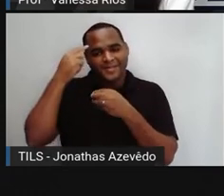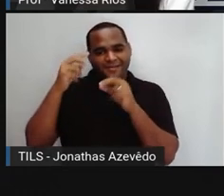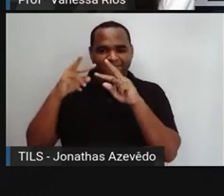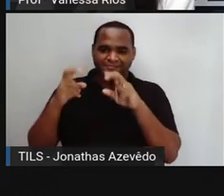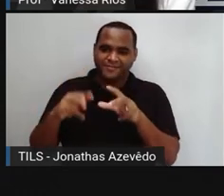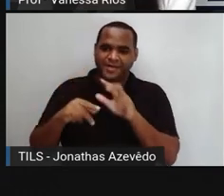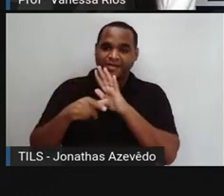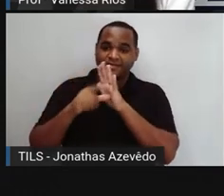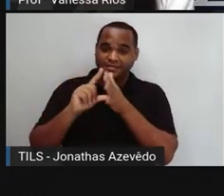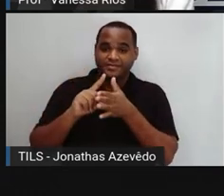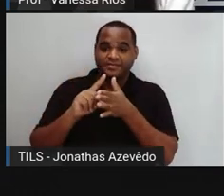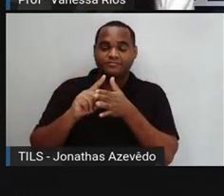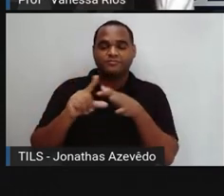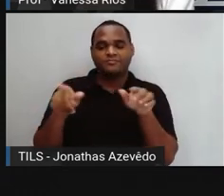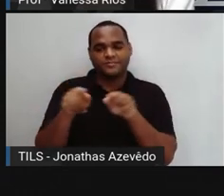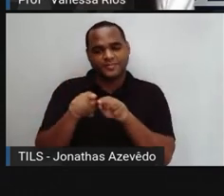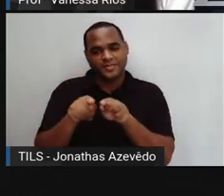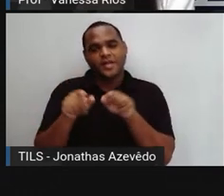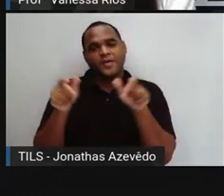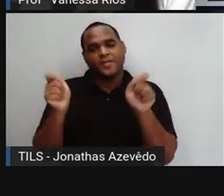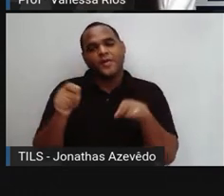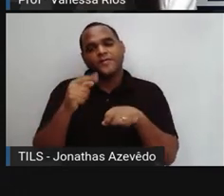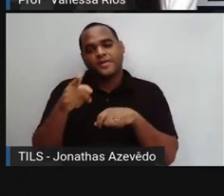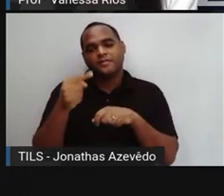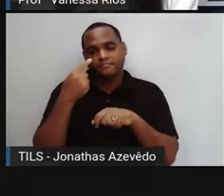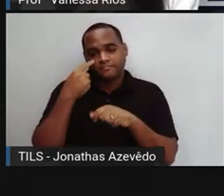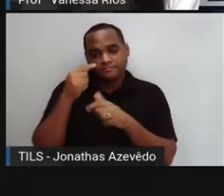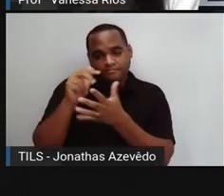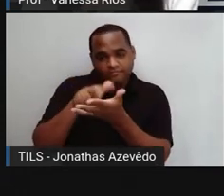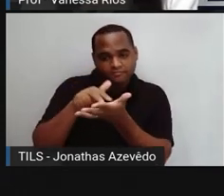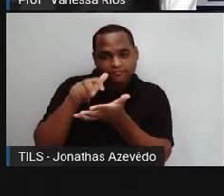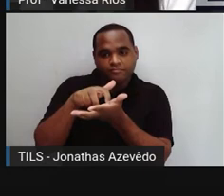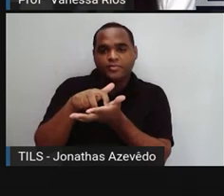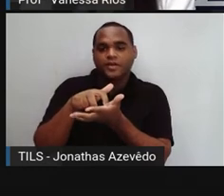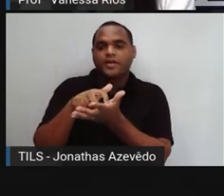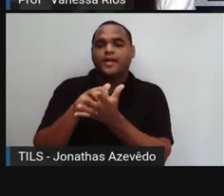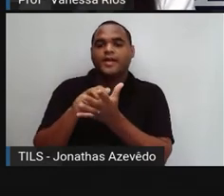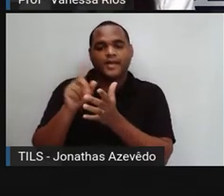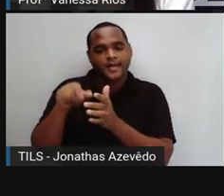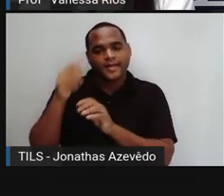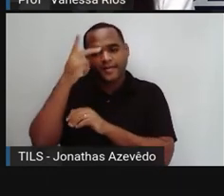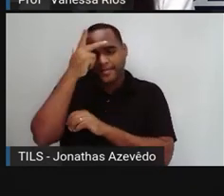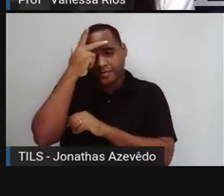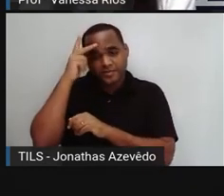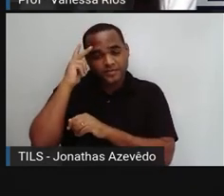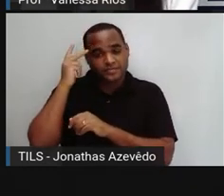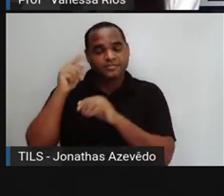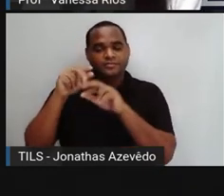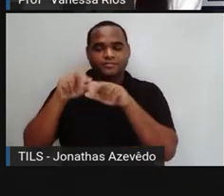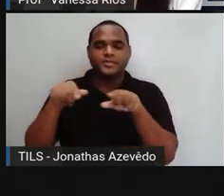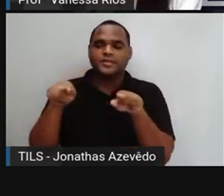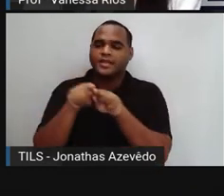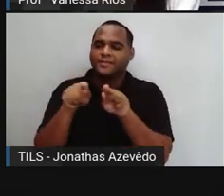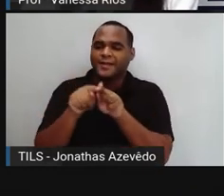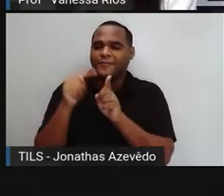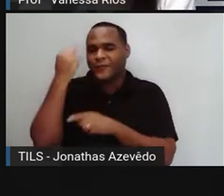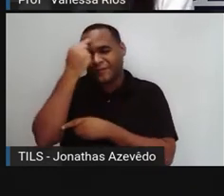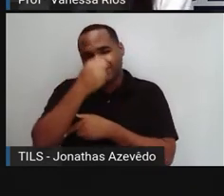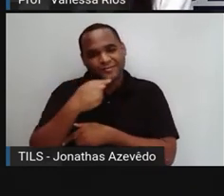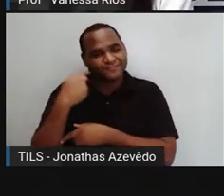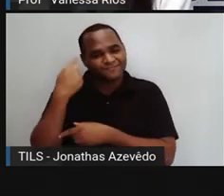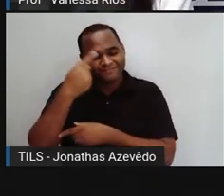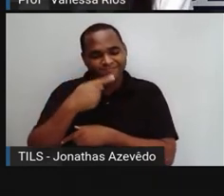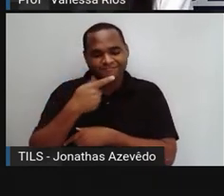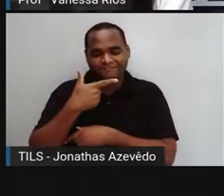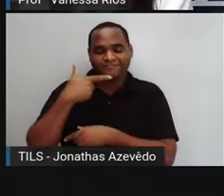A gente pode observar aí o posicionamento das pessoas, as expressões faciais,